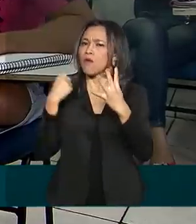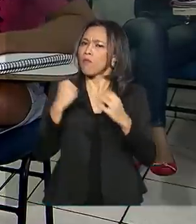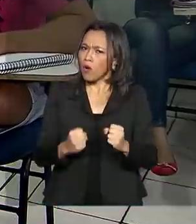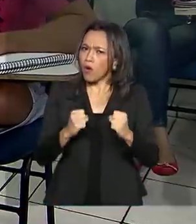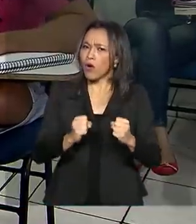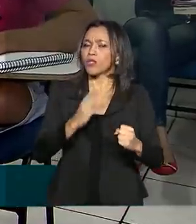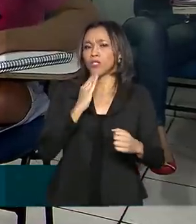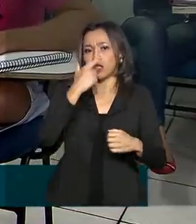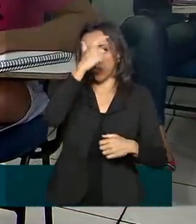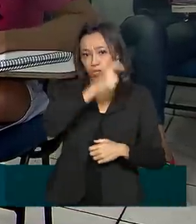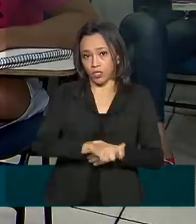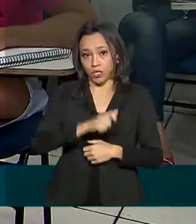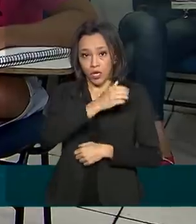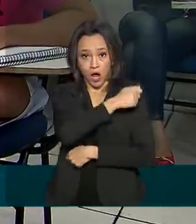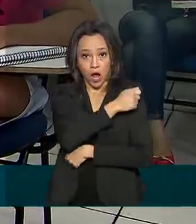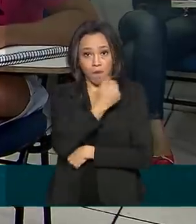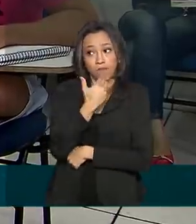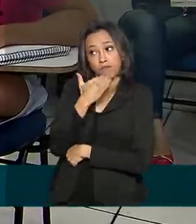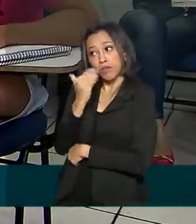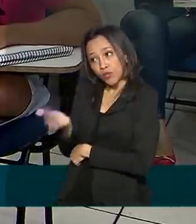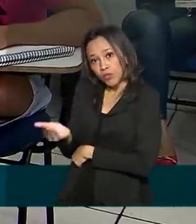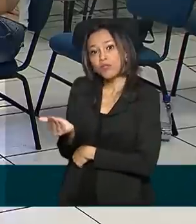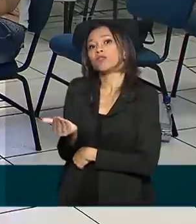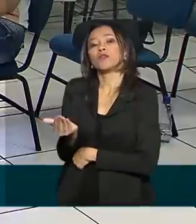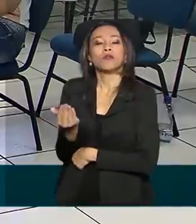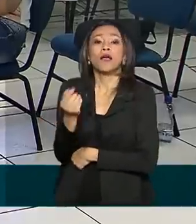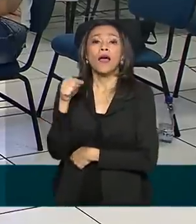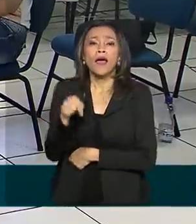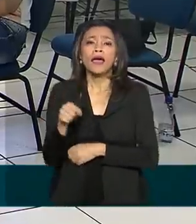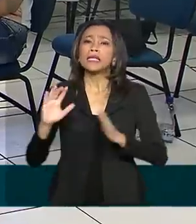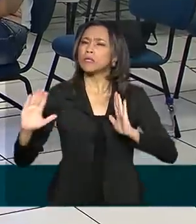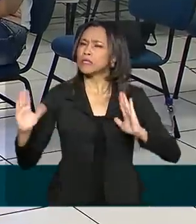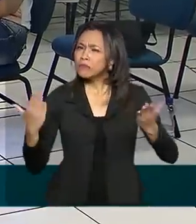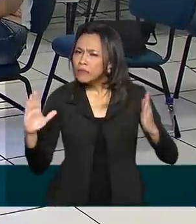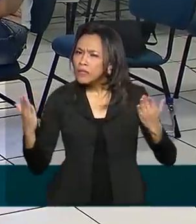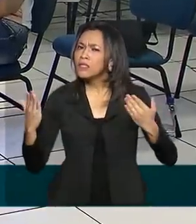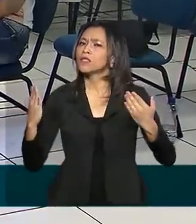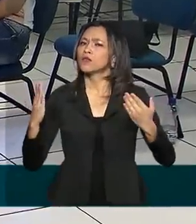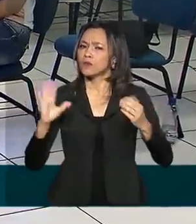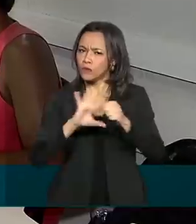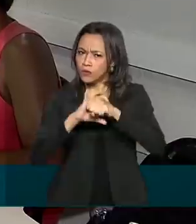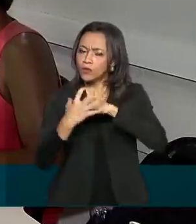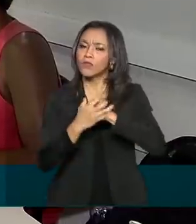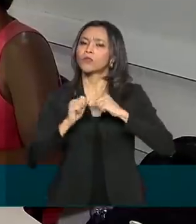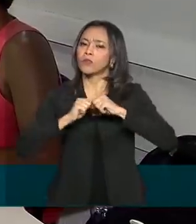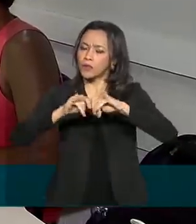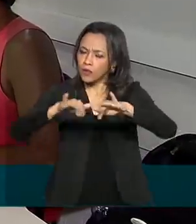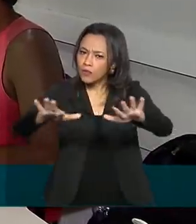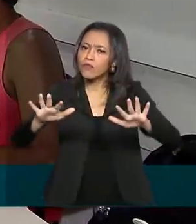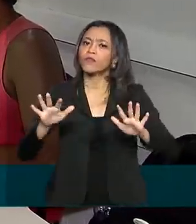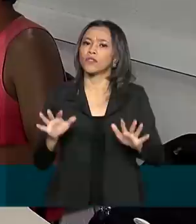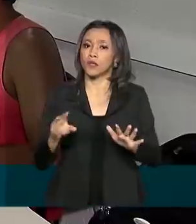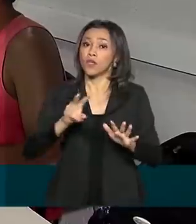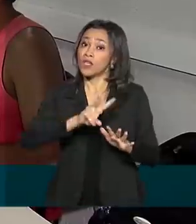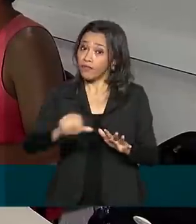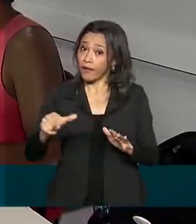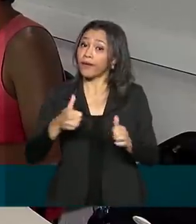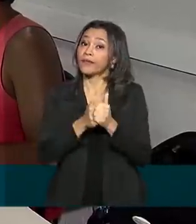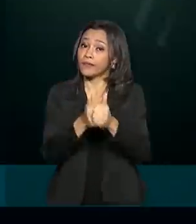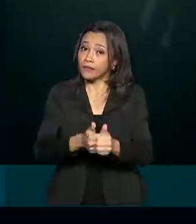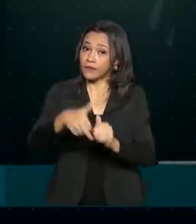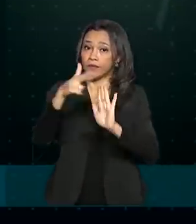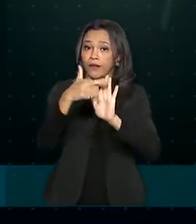solicitada pelos estudantes. A medida vale enquanto durar a pandemia do novo coronavírus e vai seguir algumas